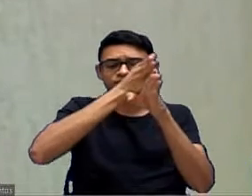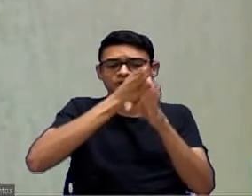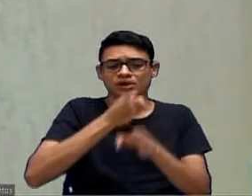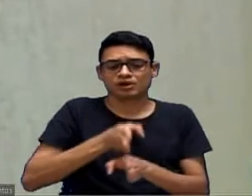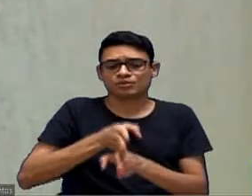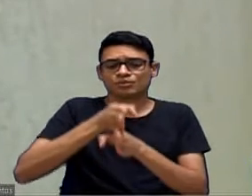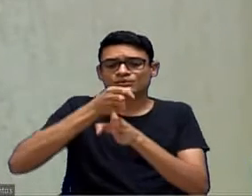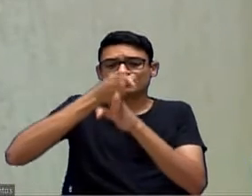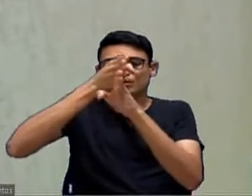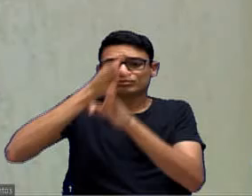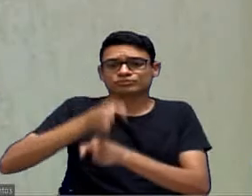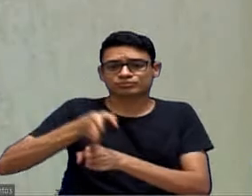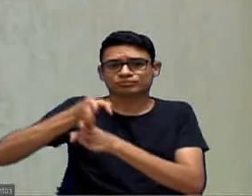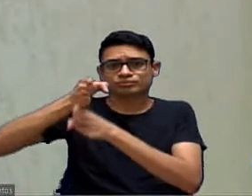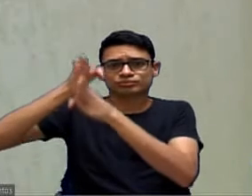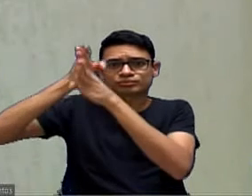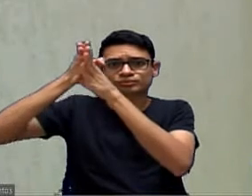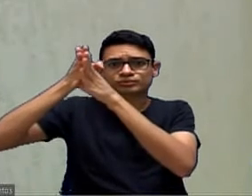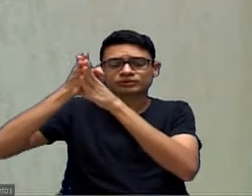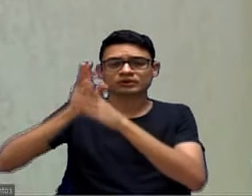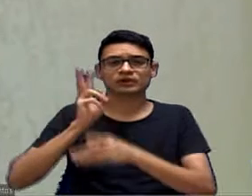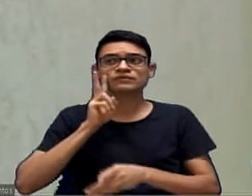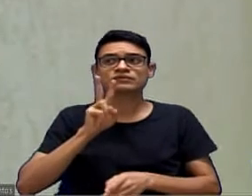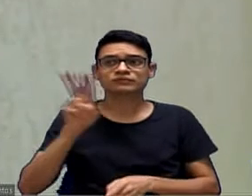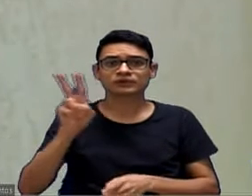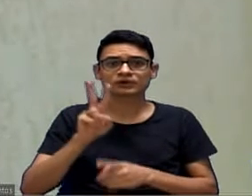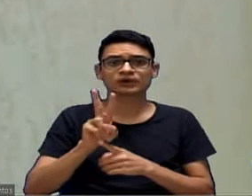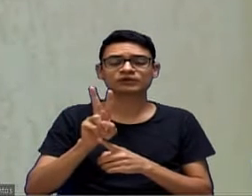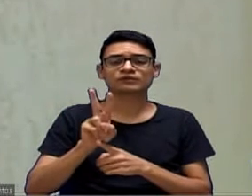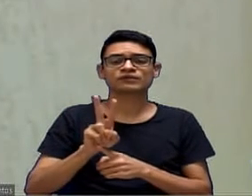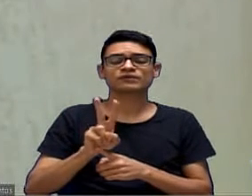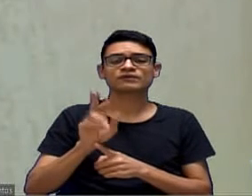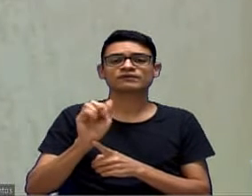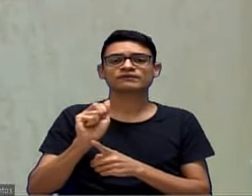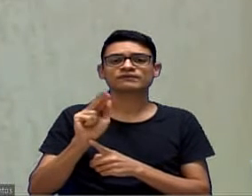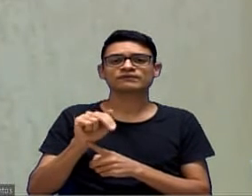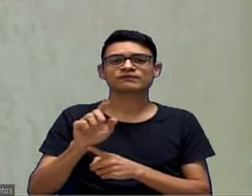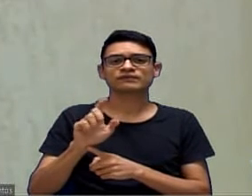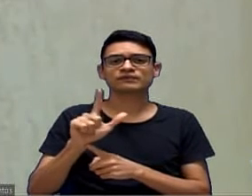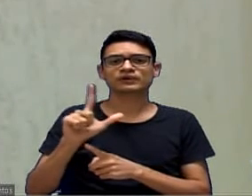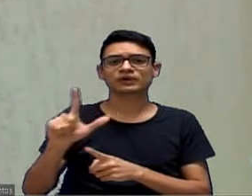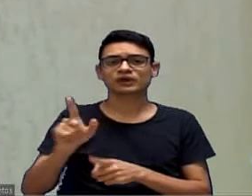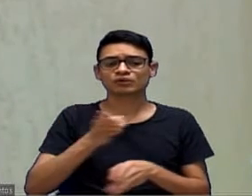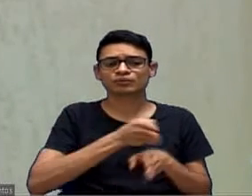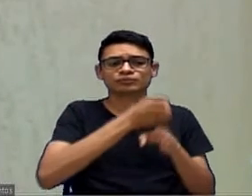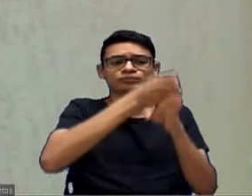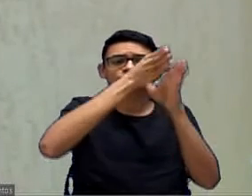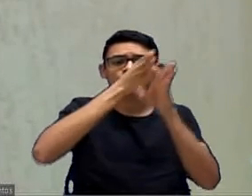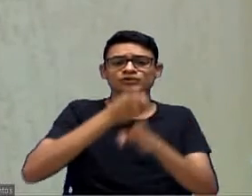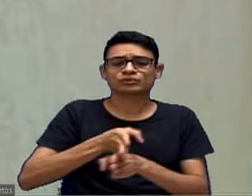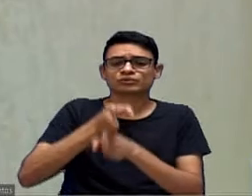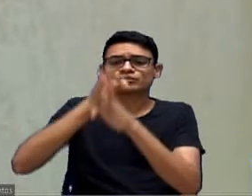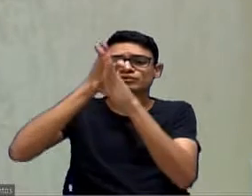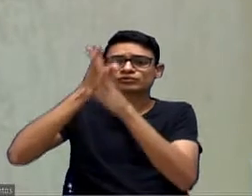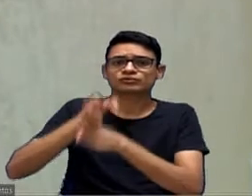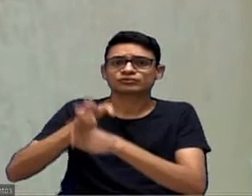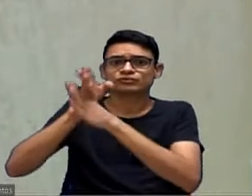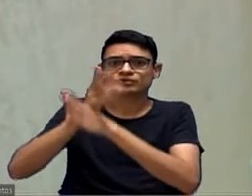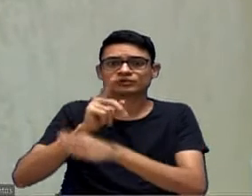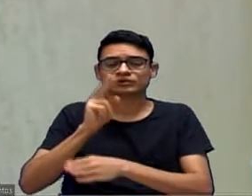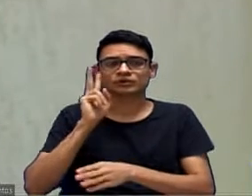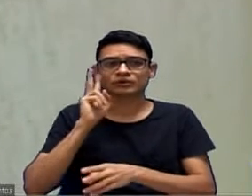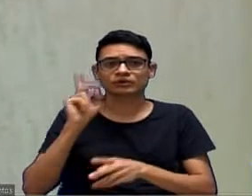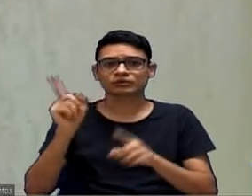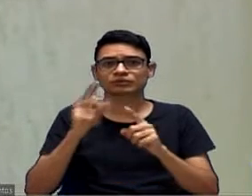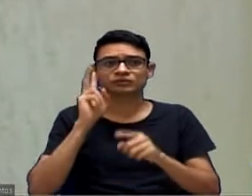basta ver ali no Vanelville, os muros são todos, você sai ali do santo